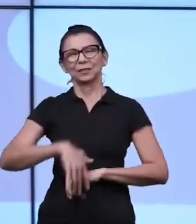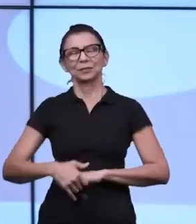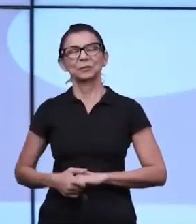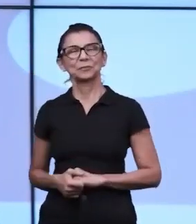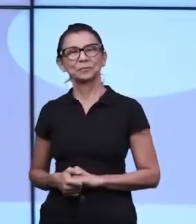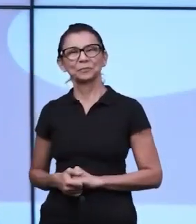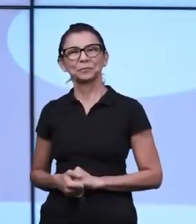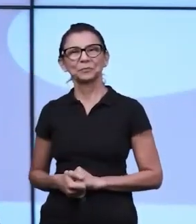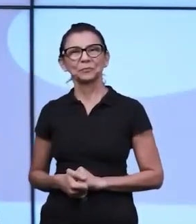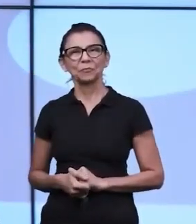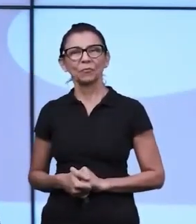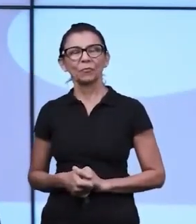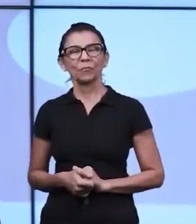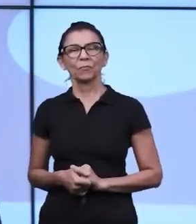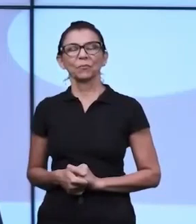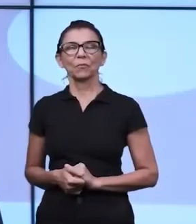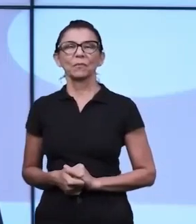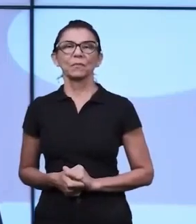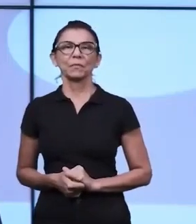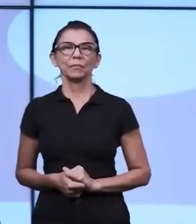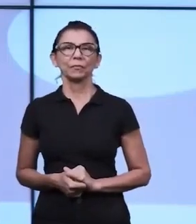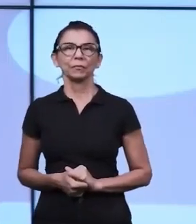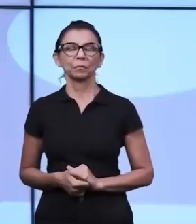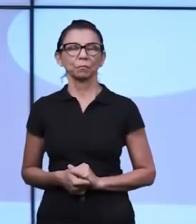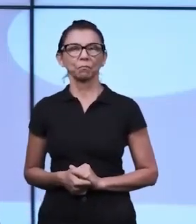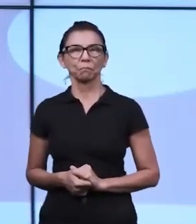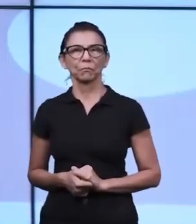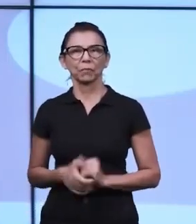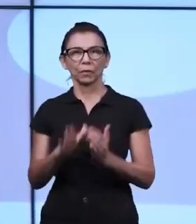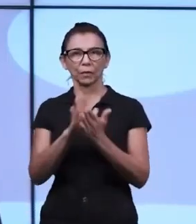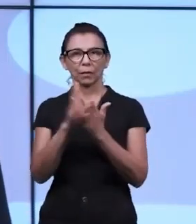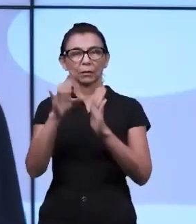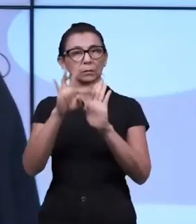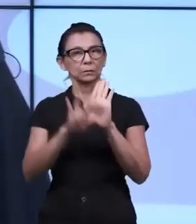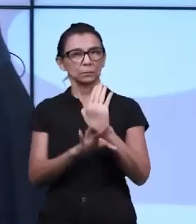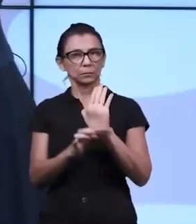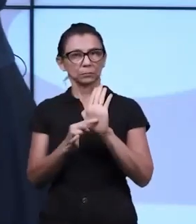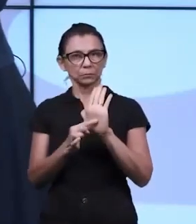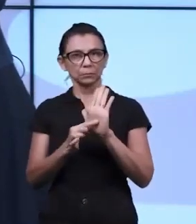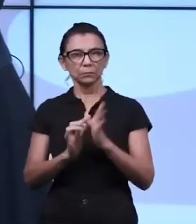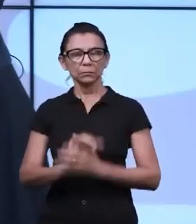pode. E eu quero deixar um texto para os irmãos.